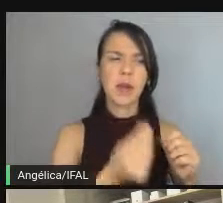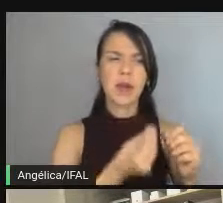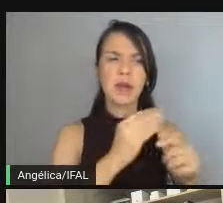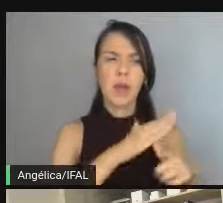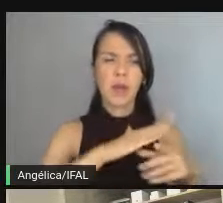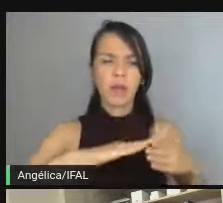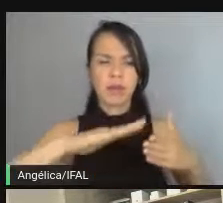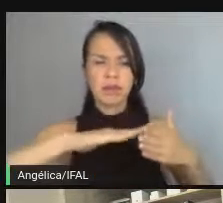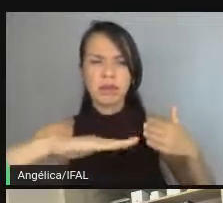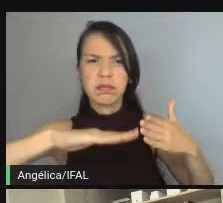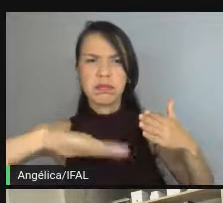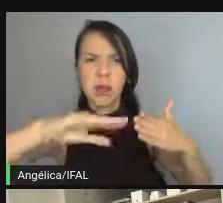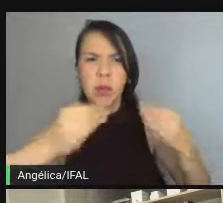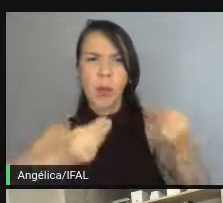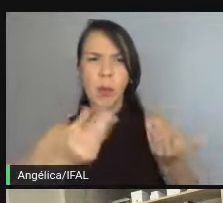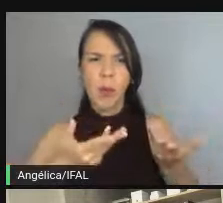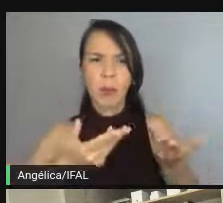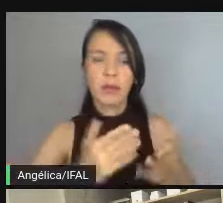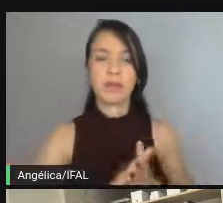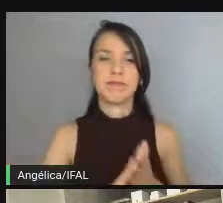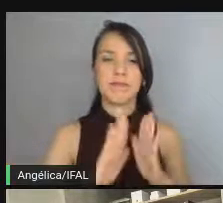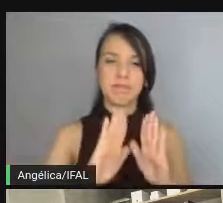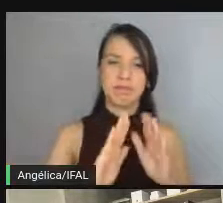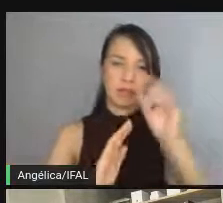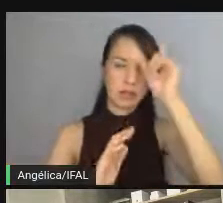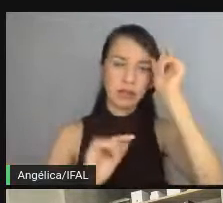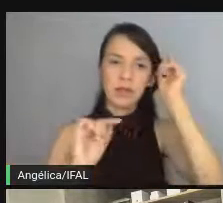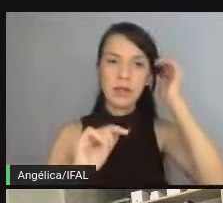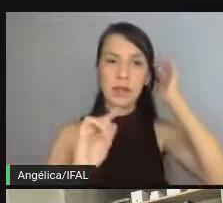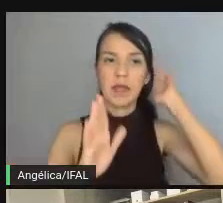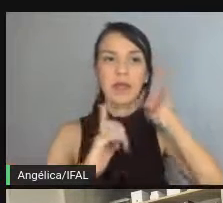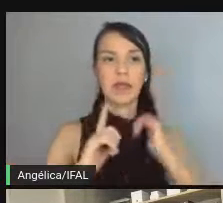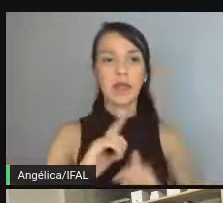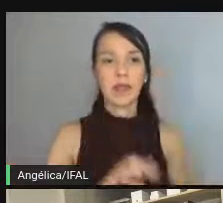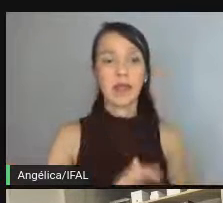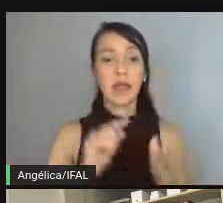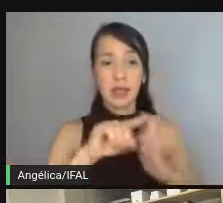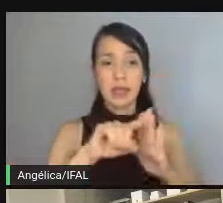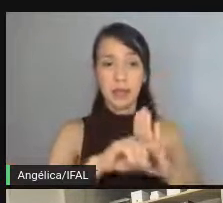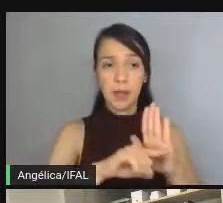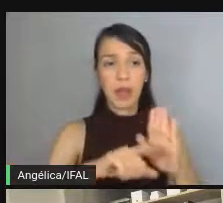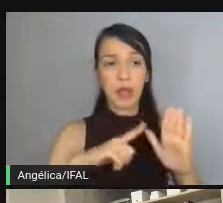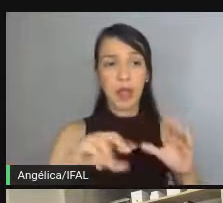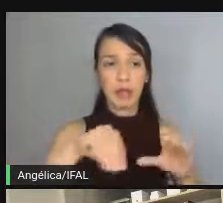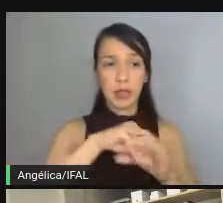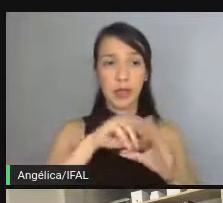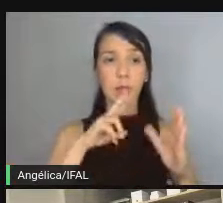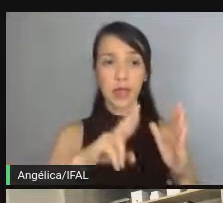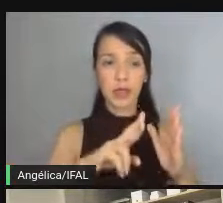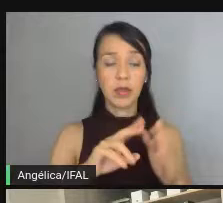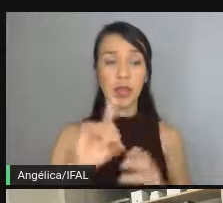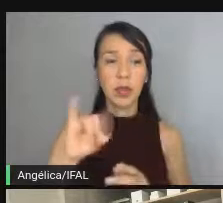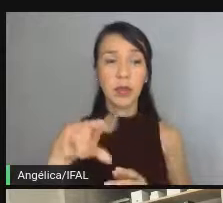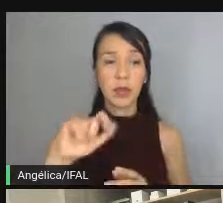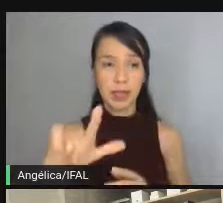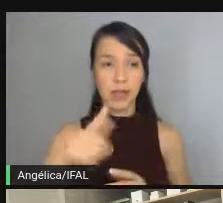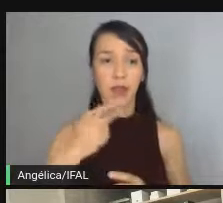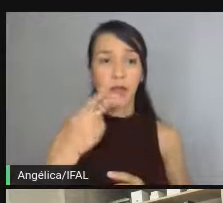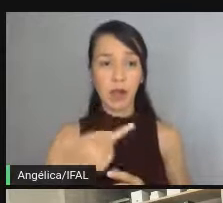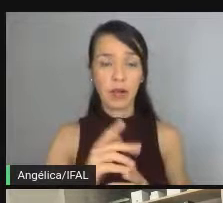que eu preciso desenvolver? Então, isso aqui já faz parte desses questionamentos, que eu acabei de falar e que o Farinho comentou.